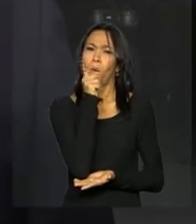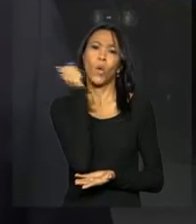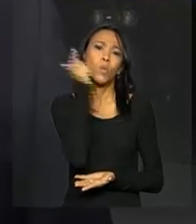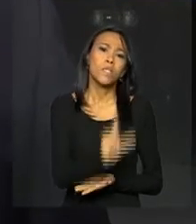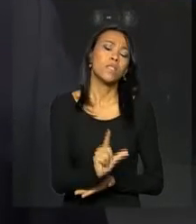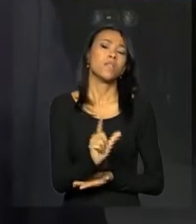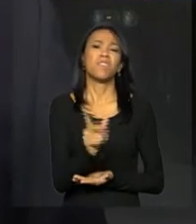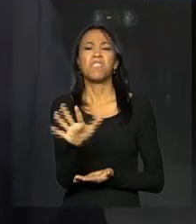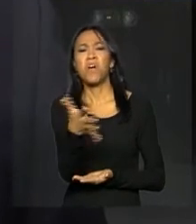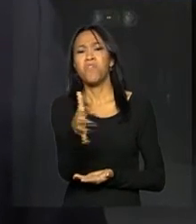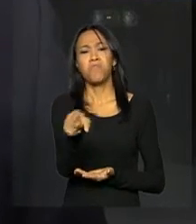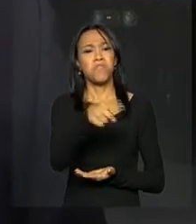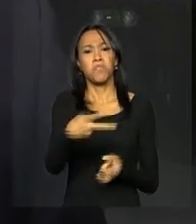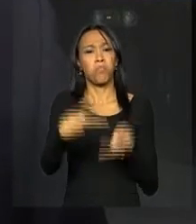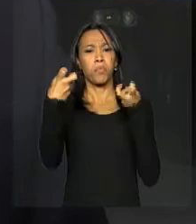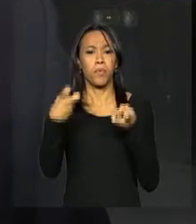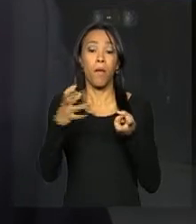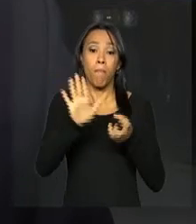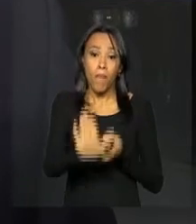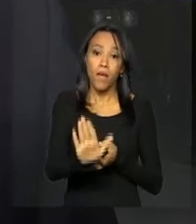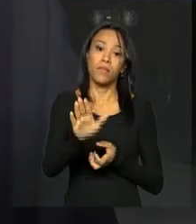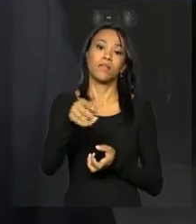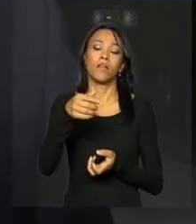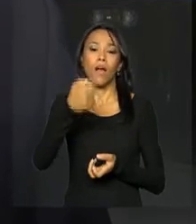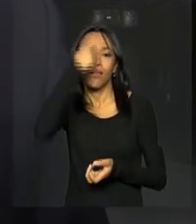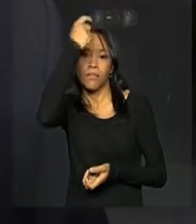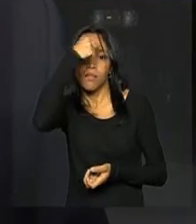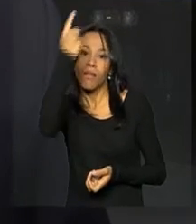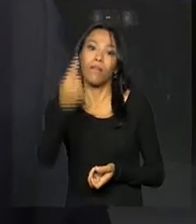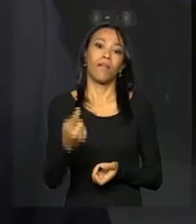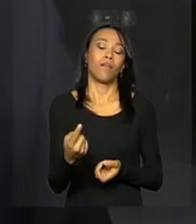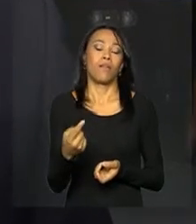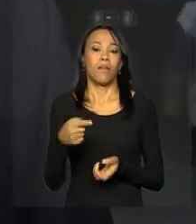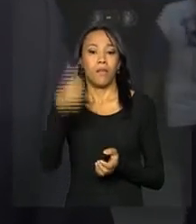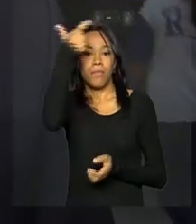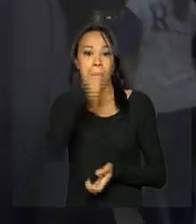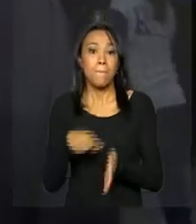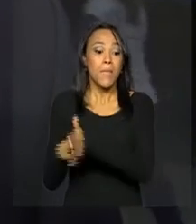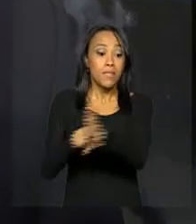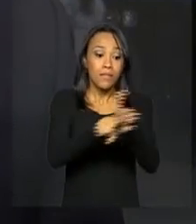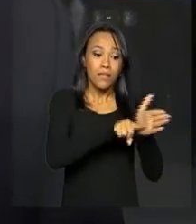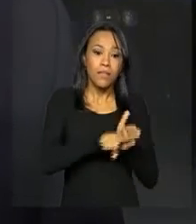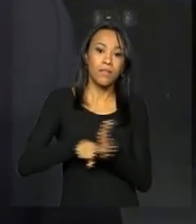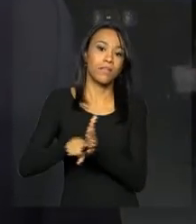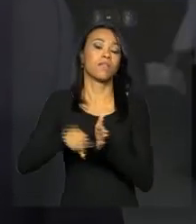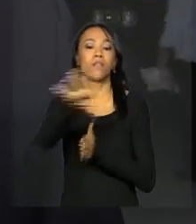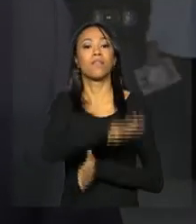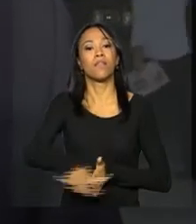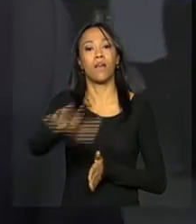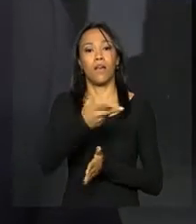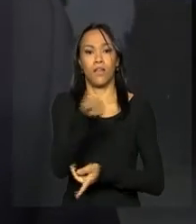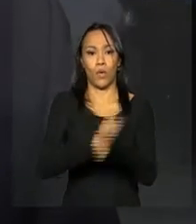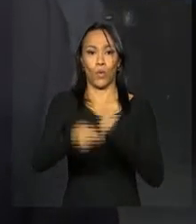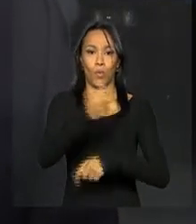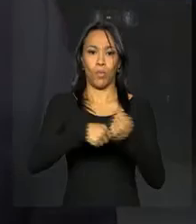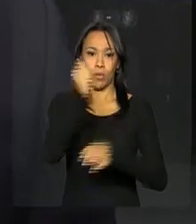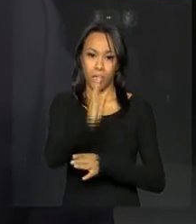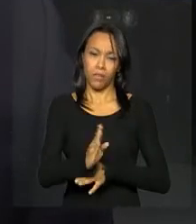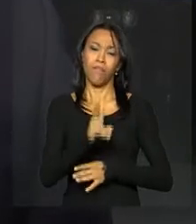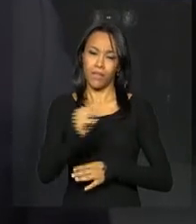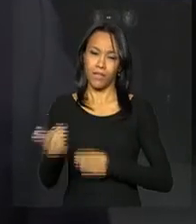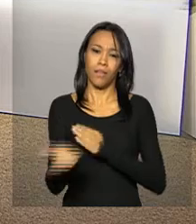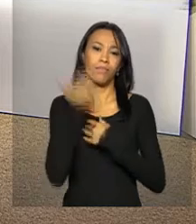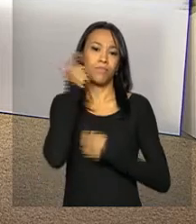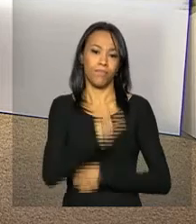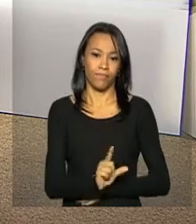perceberão, mas a indústria criativa, os pesquisadores e os setores de ponta da economia brasileira serão beneficiados num tempo